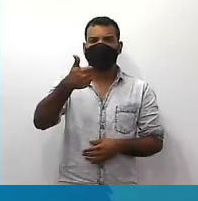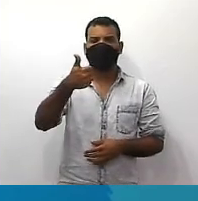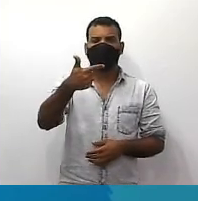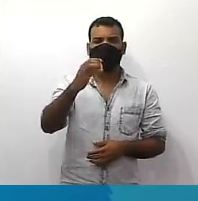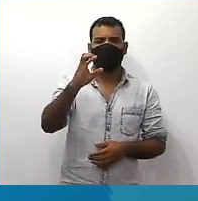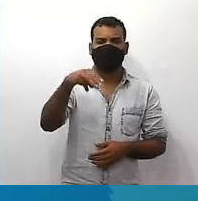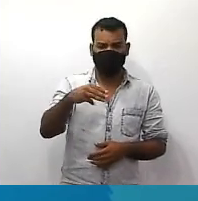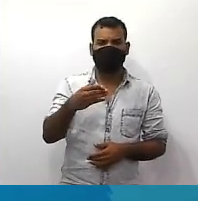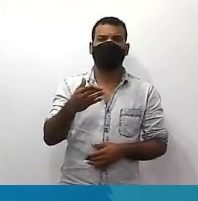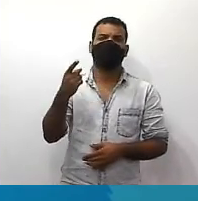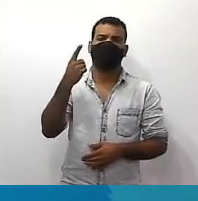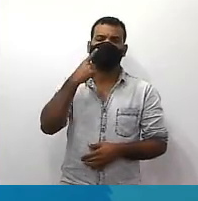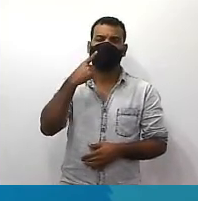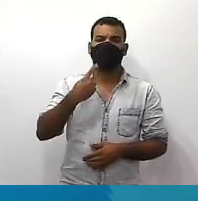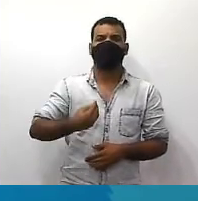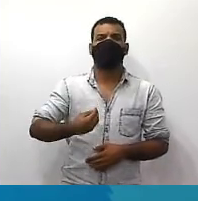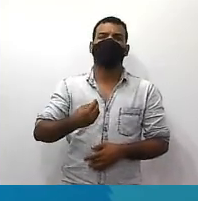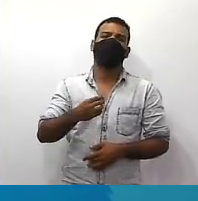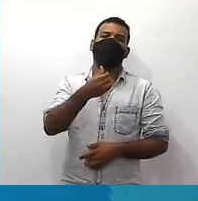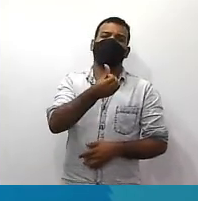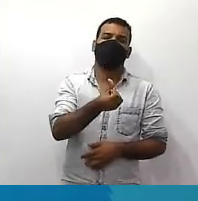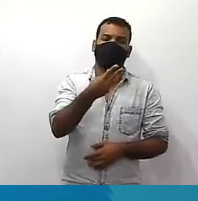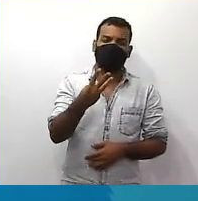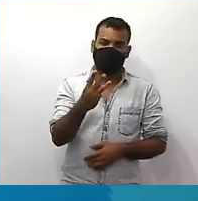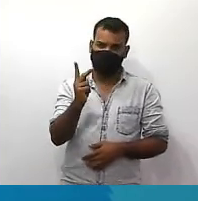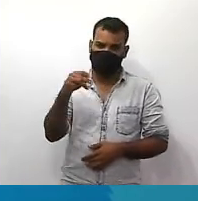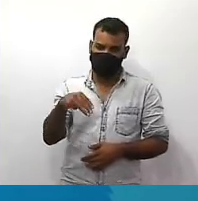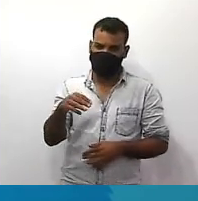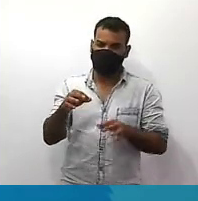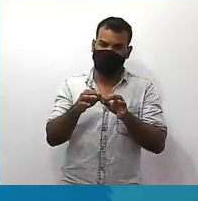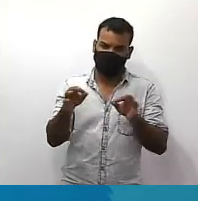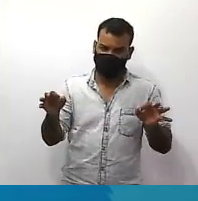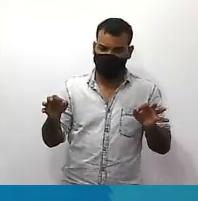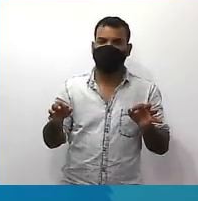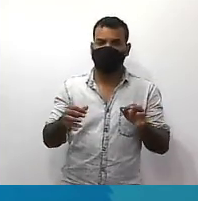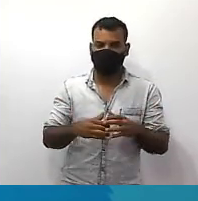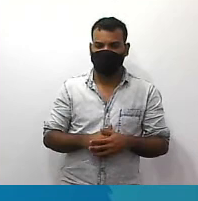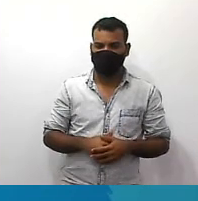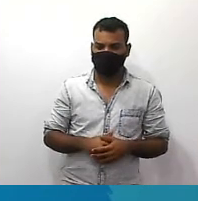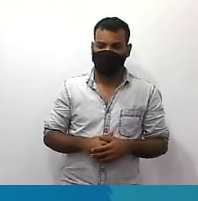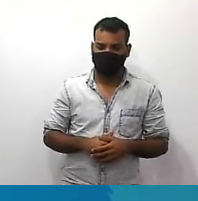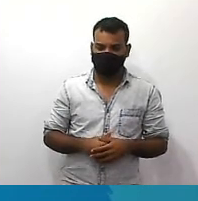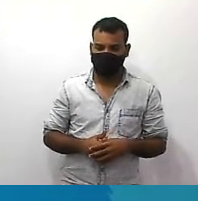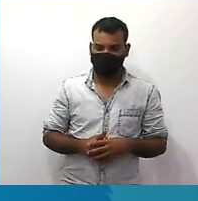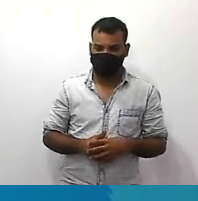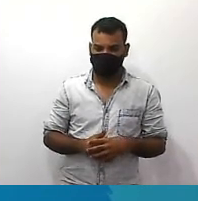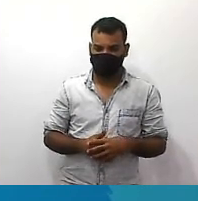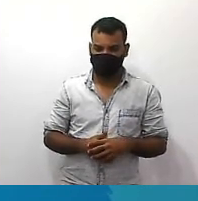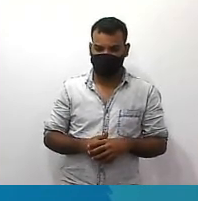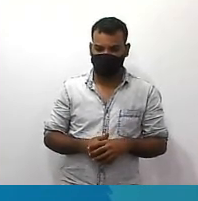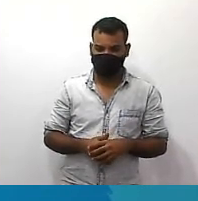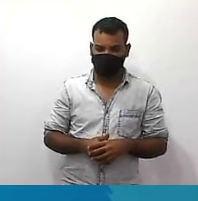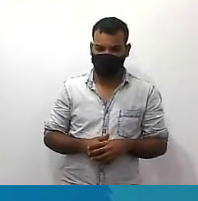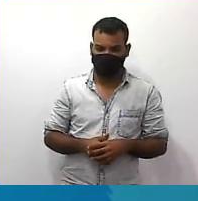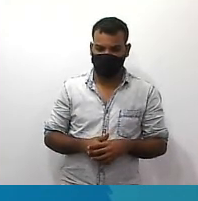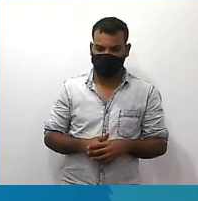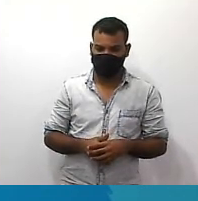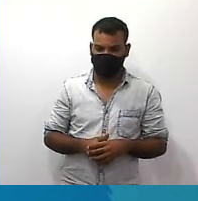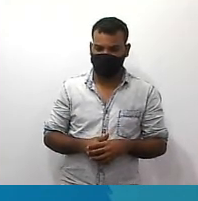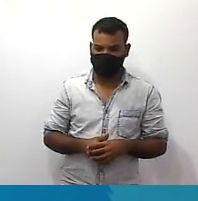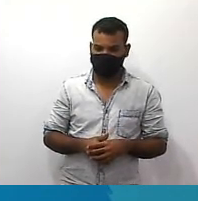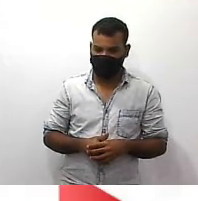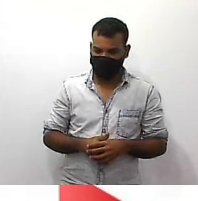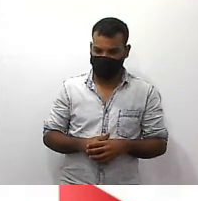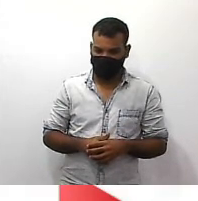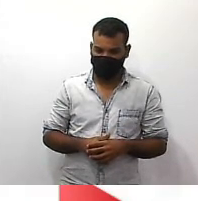na vida real a 63 quilômetros de distância entre as duas cidades só isso simples tranquilo tá bom vem comigo